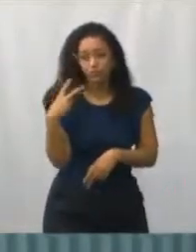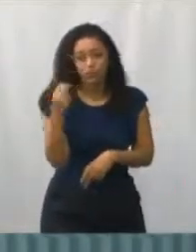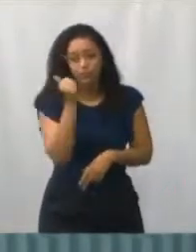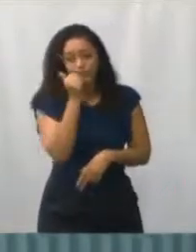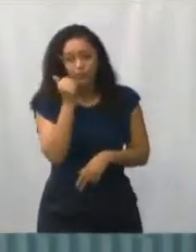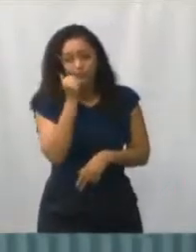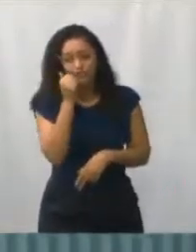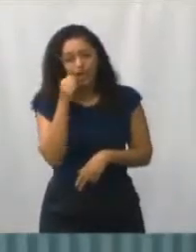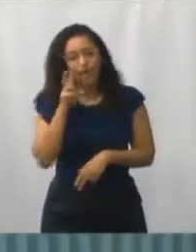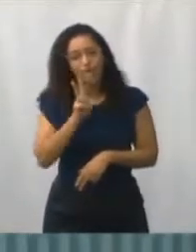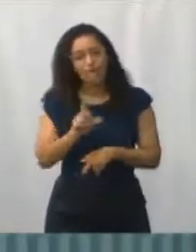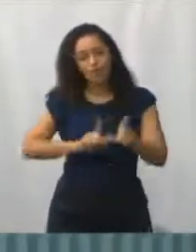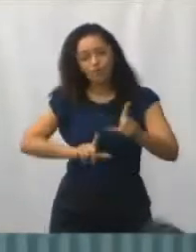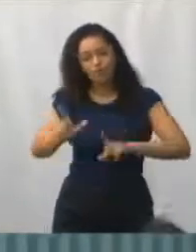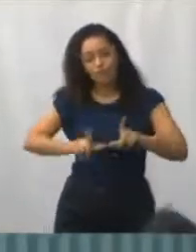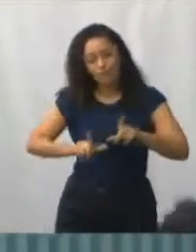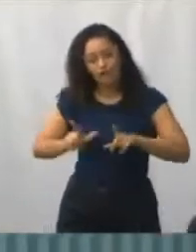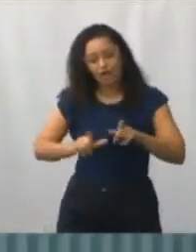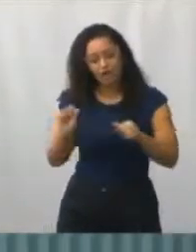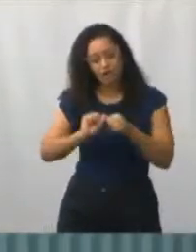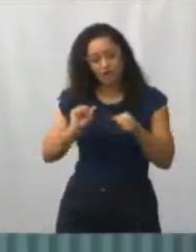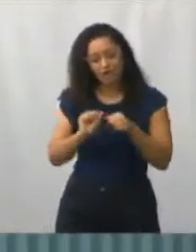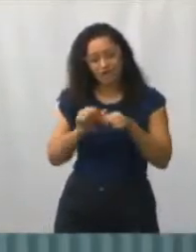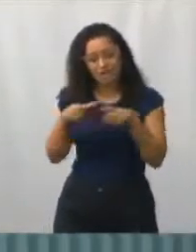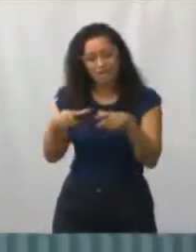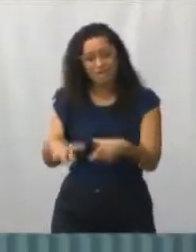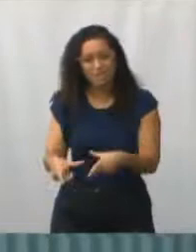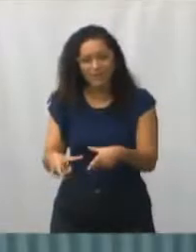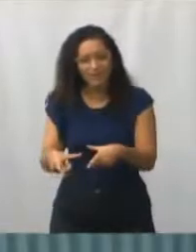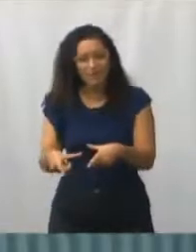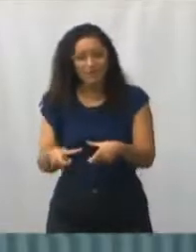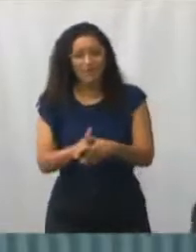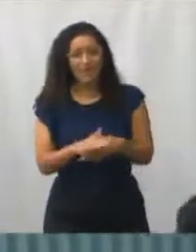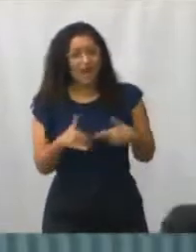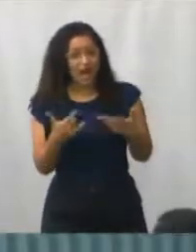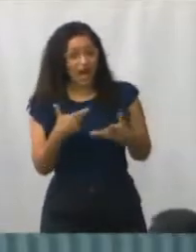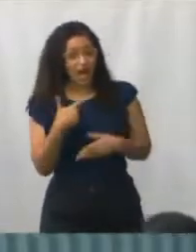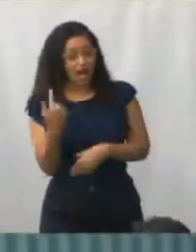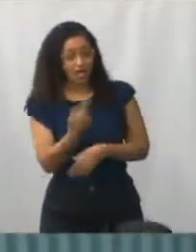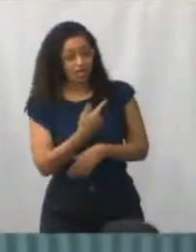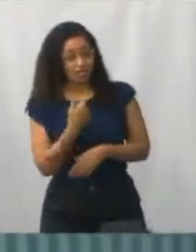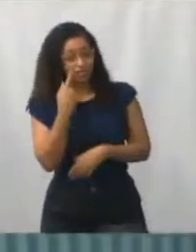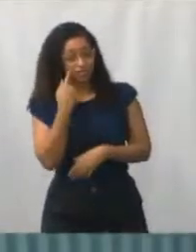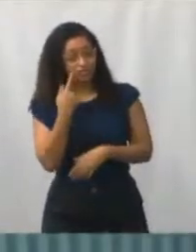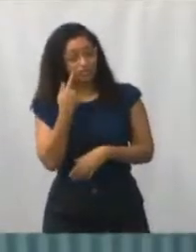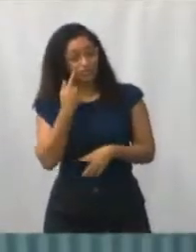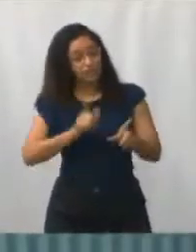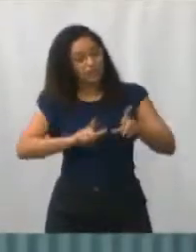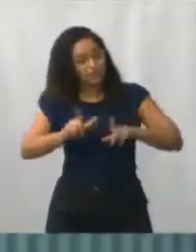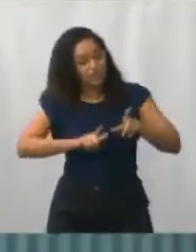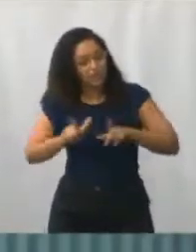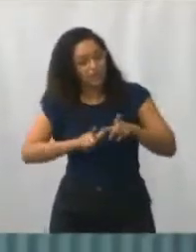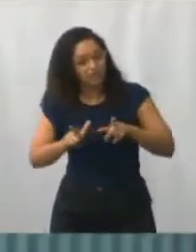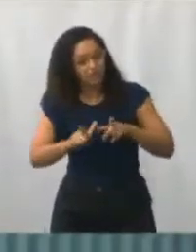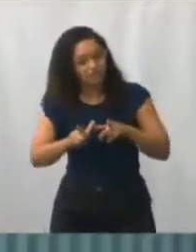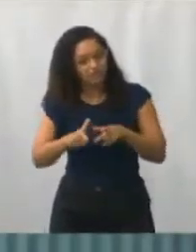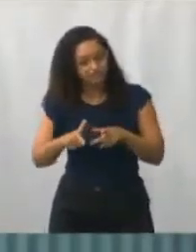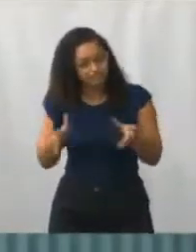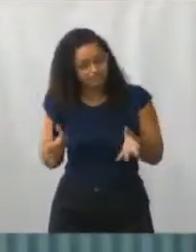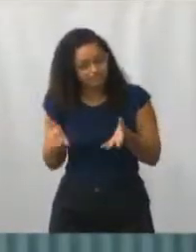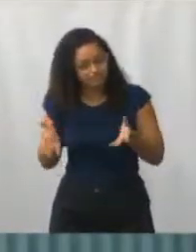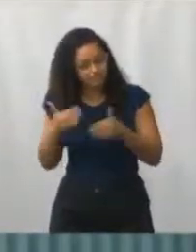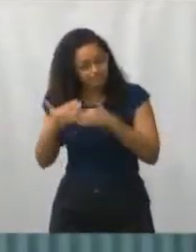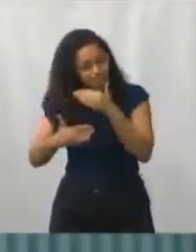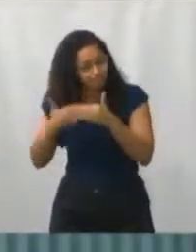Comunitário, que faz um trabalho ali no bairro São Benedito, a gente vê que esses trabalhos acabam dando fruto. Nós